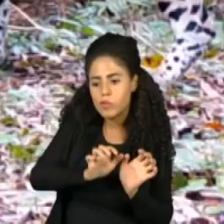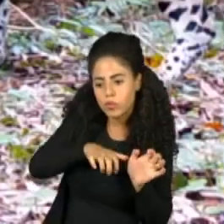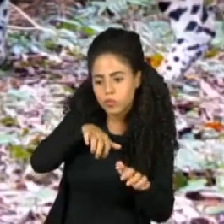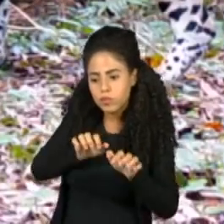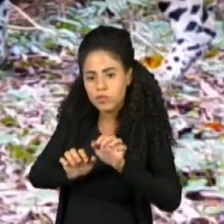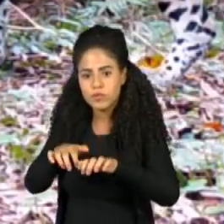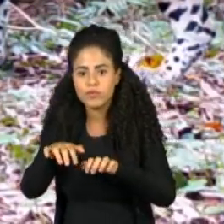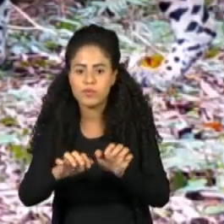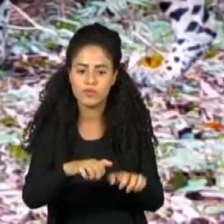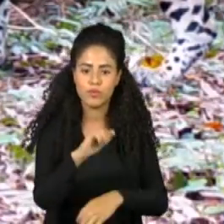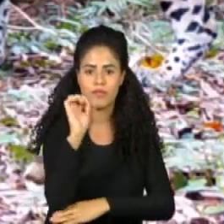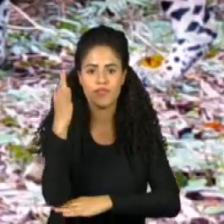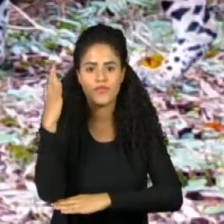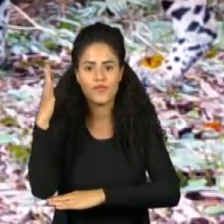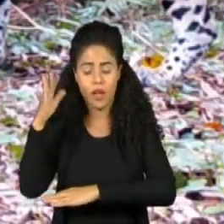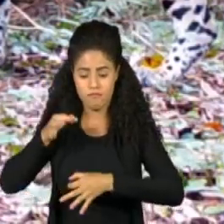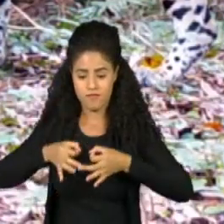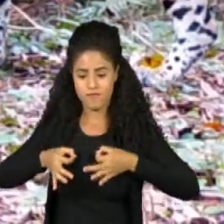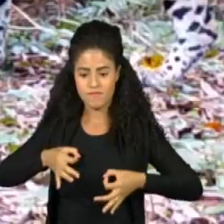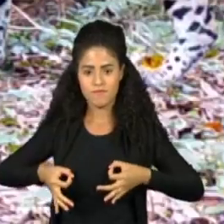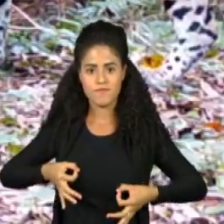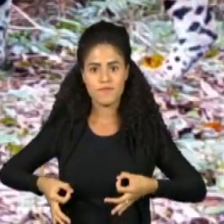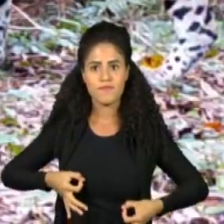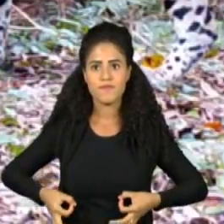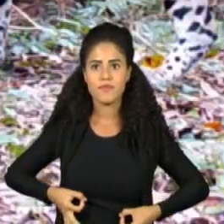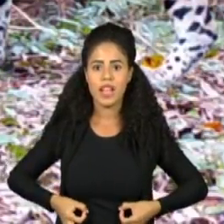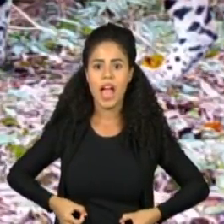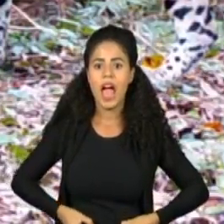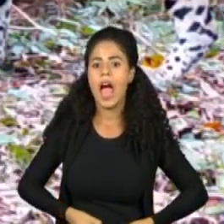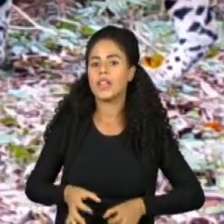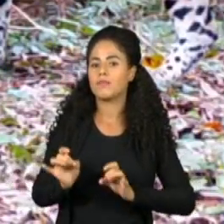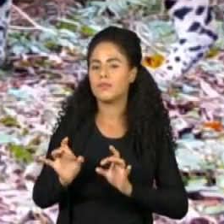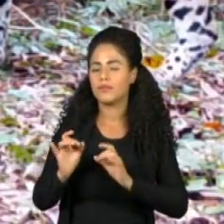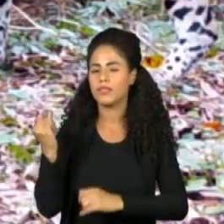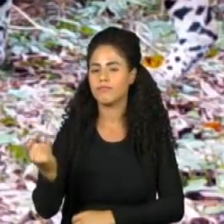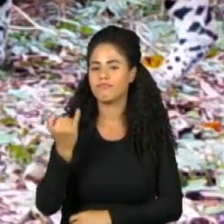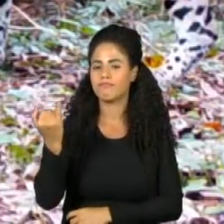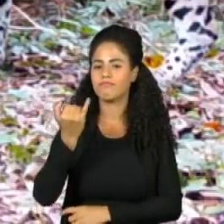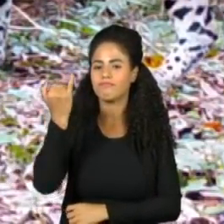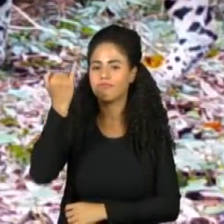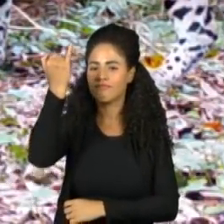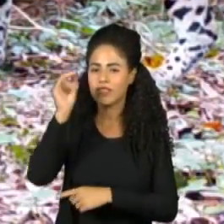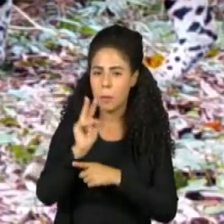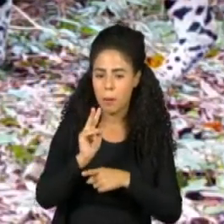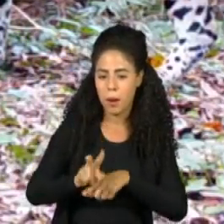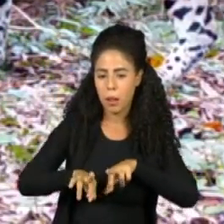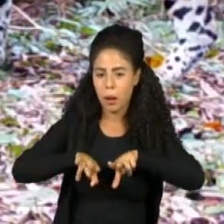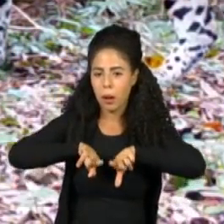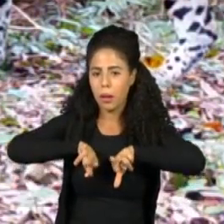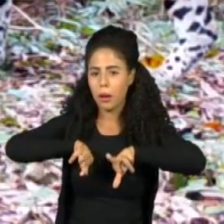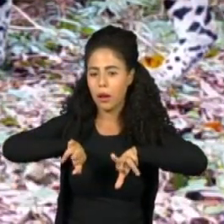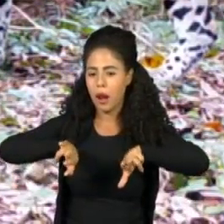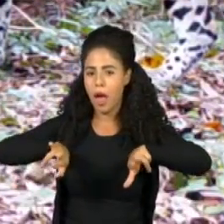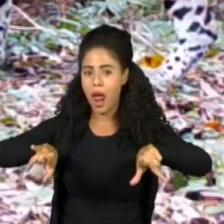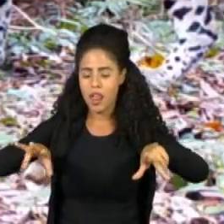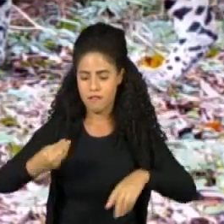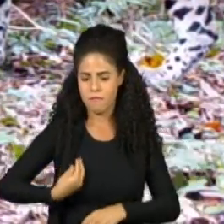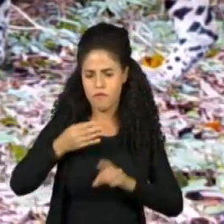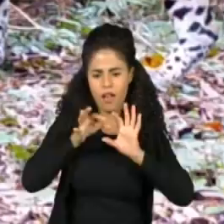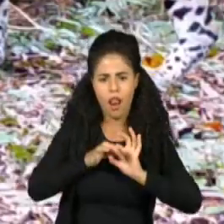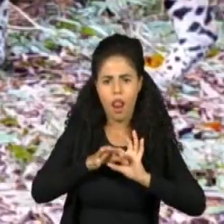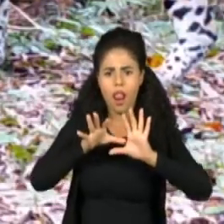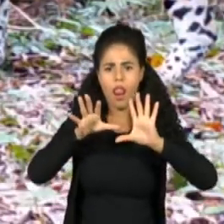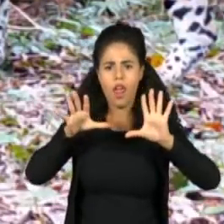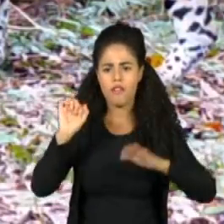prazo. A onça pintada é uma espécie chave para a manutenção da biodiversidade. Vivem livremente aqui,